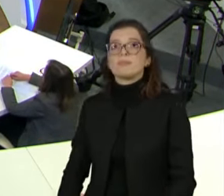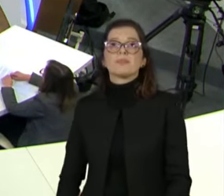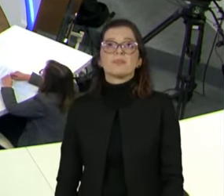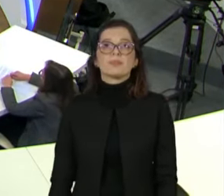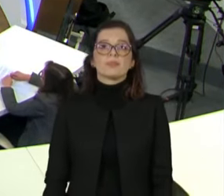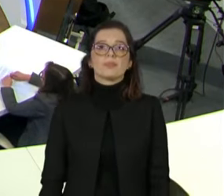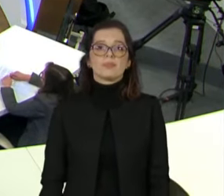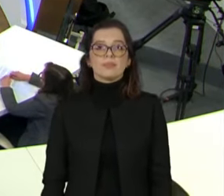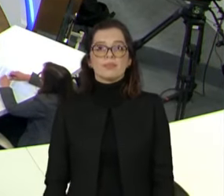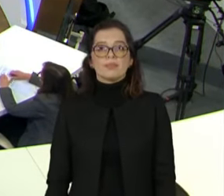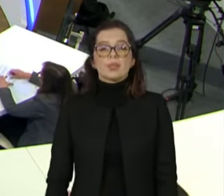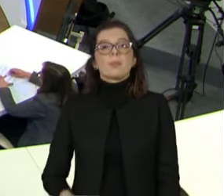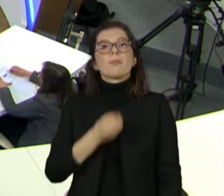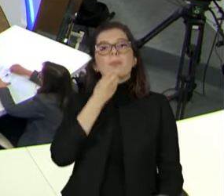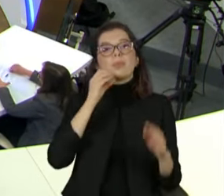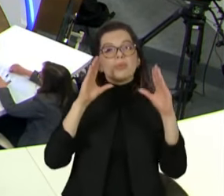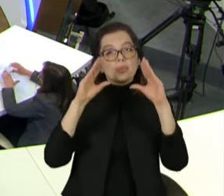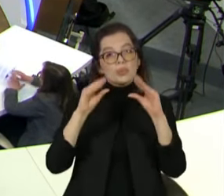Boa noite.